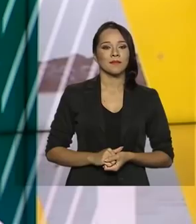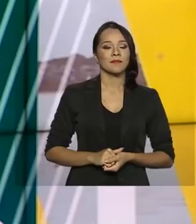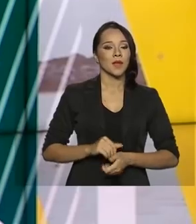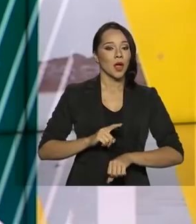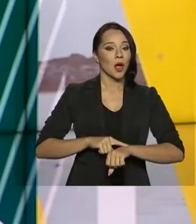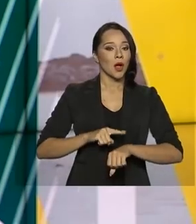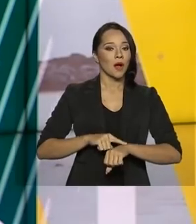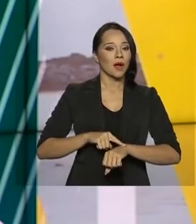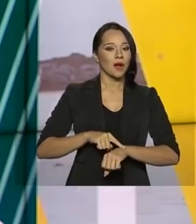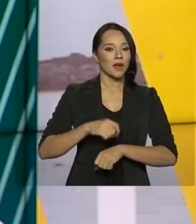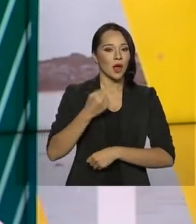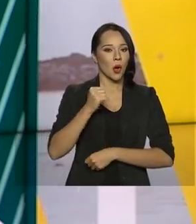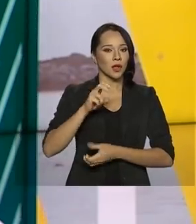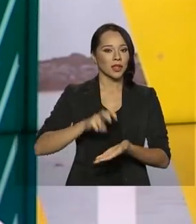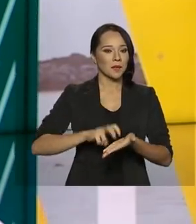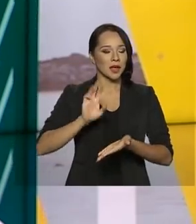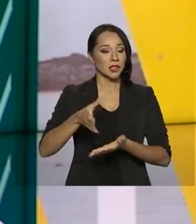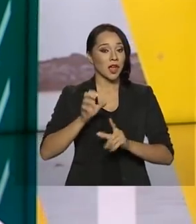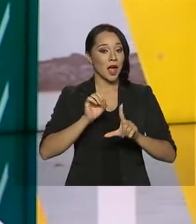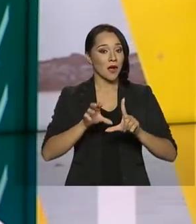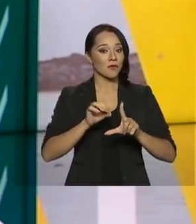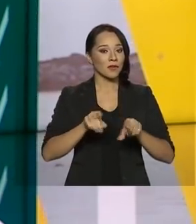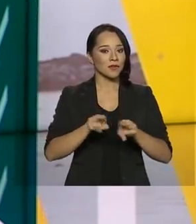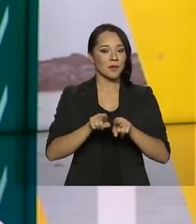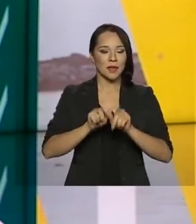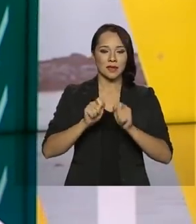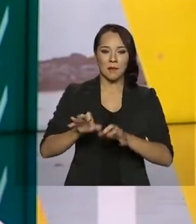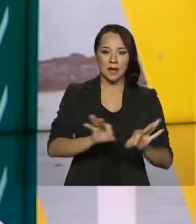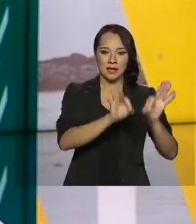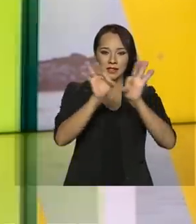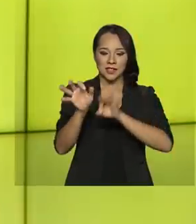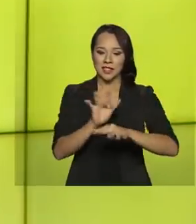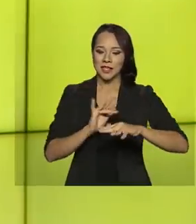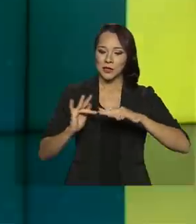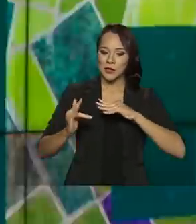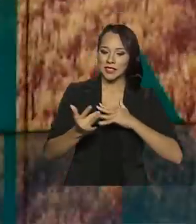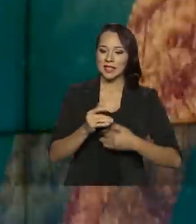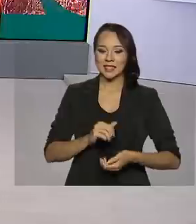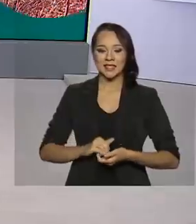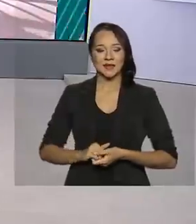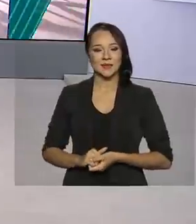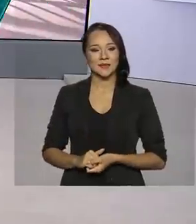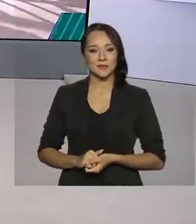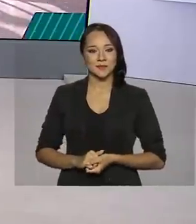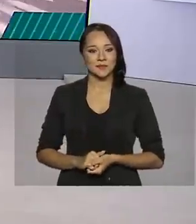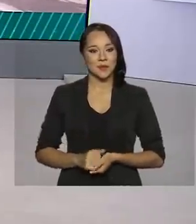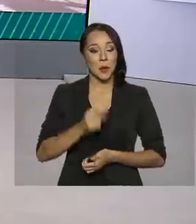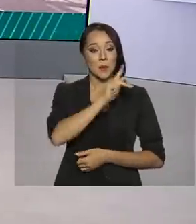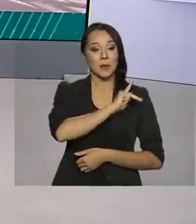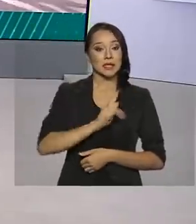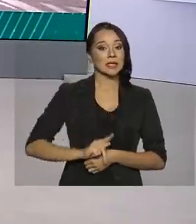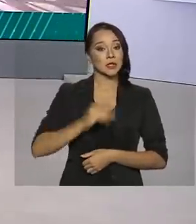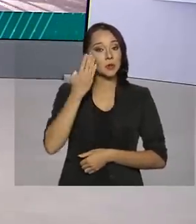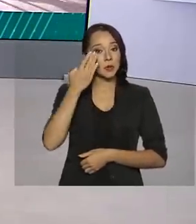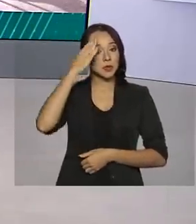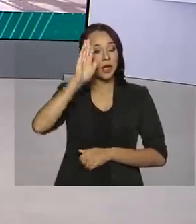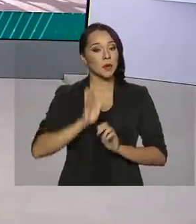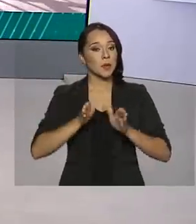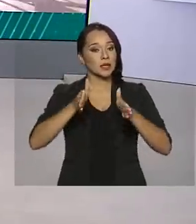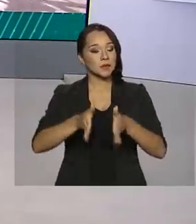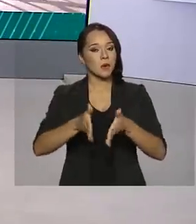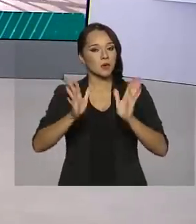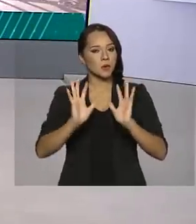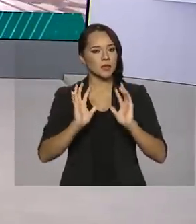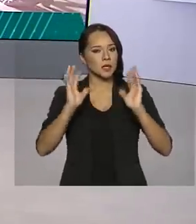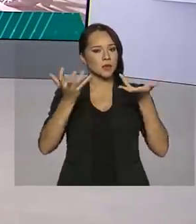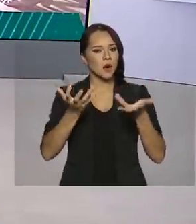Oito horas da manhã, estamos ao vivo também pelas redes sociais. O presidente Jair Bolsonaro participou